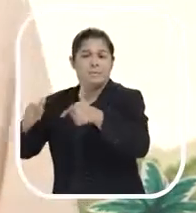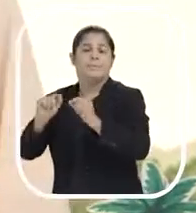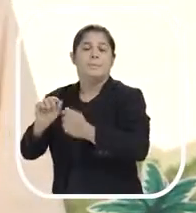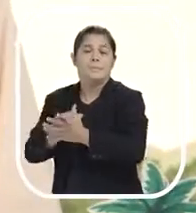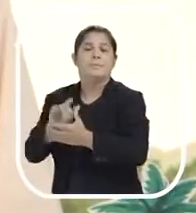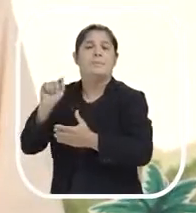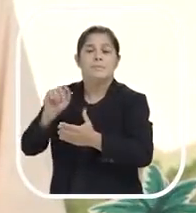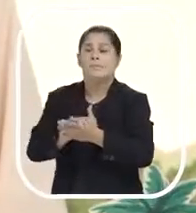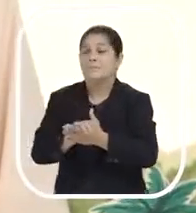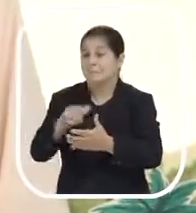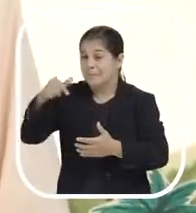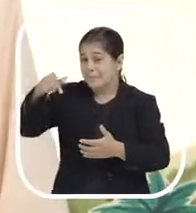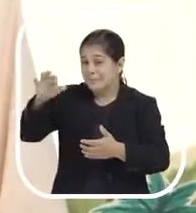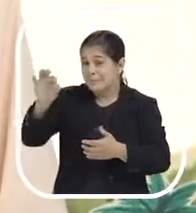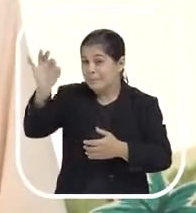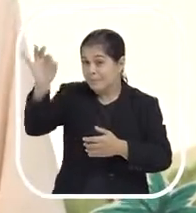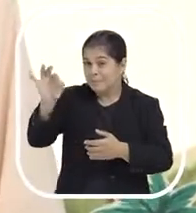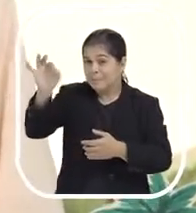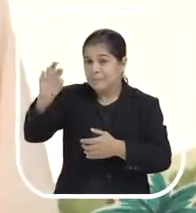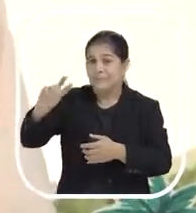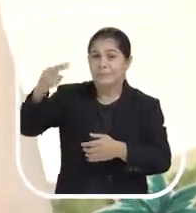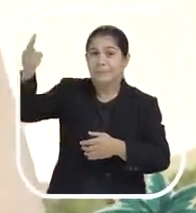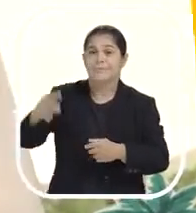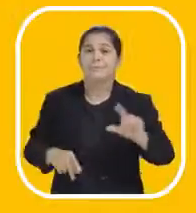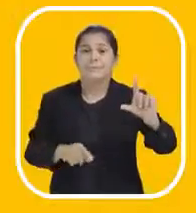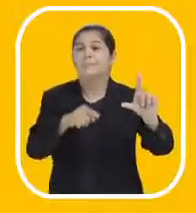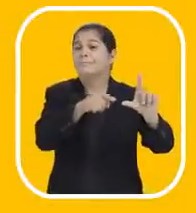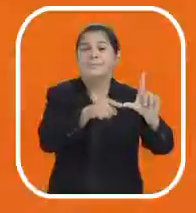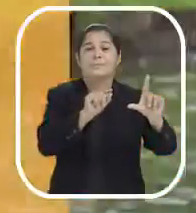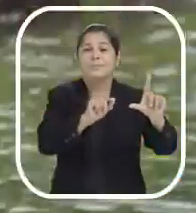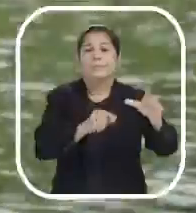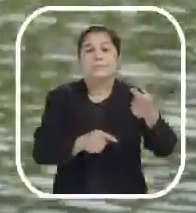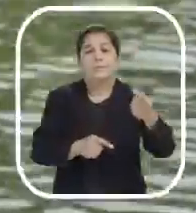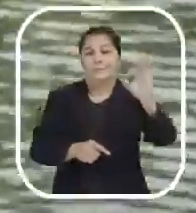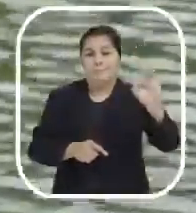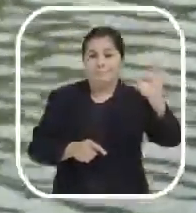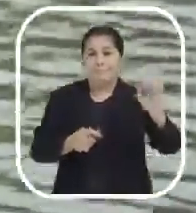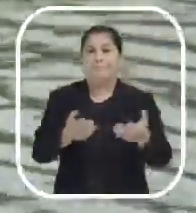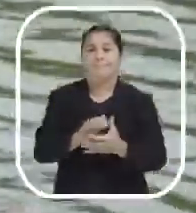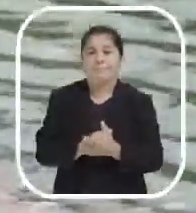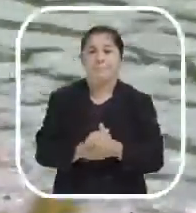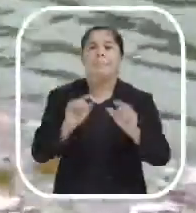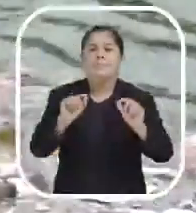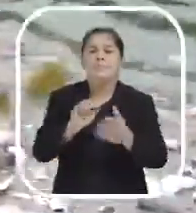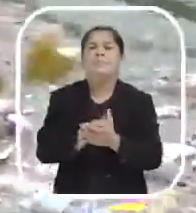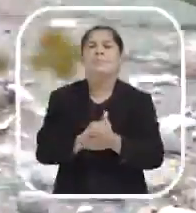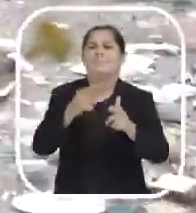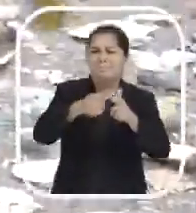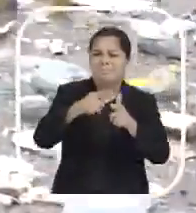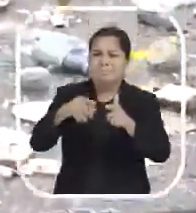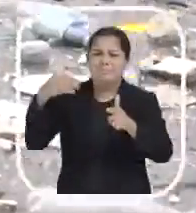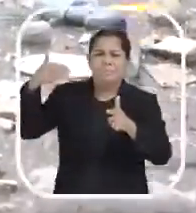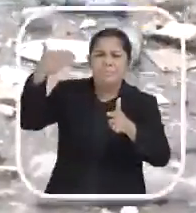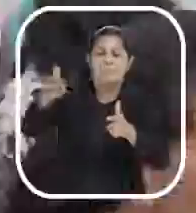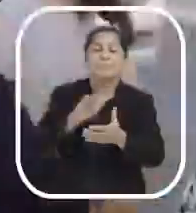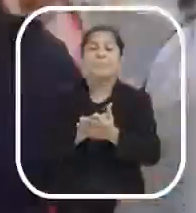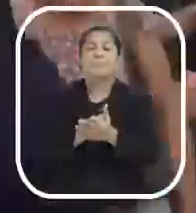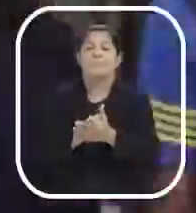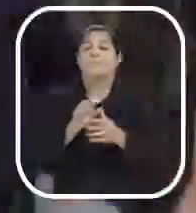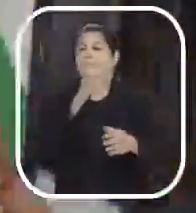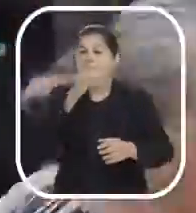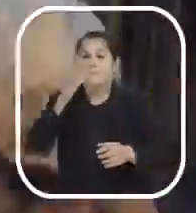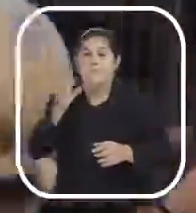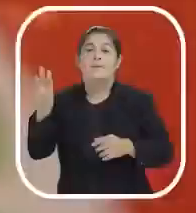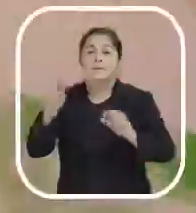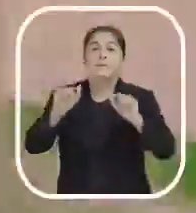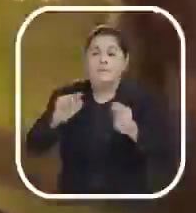70% da frota, Cartacho só renovou 20%. Além dos antigos problemas, Cida e Wilson vão corrigir os erros